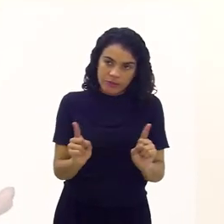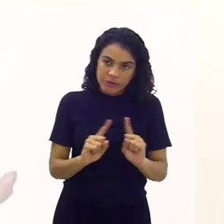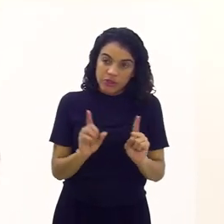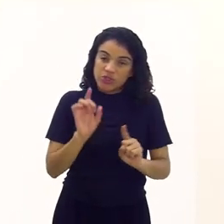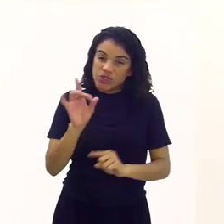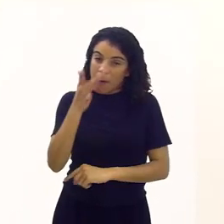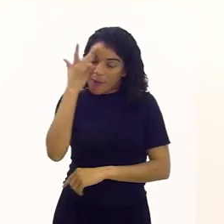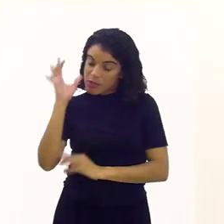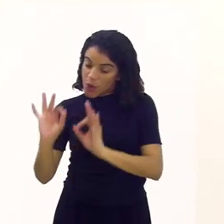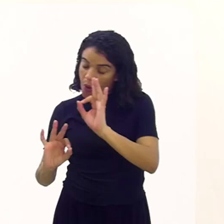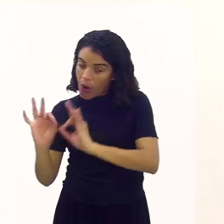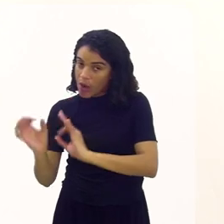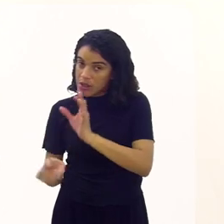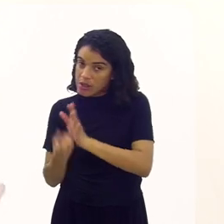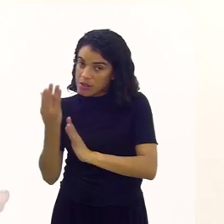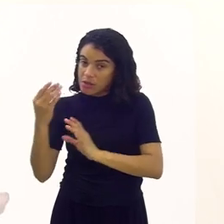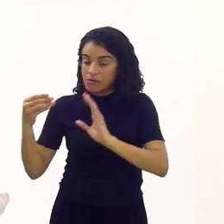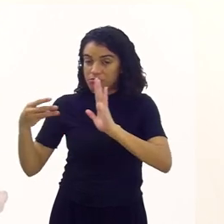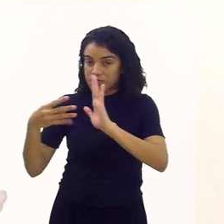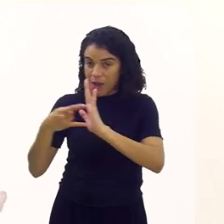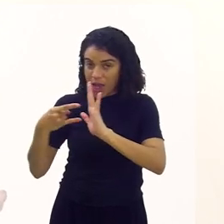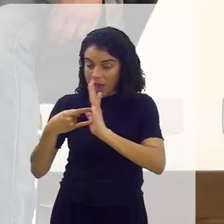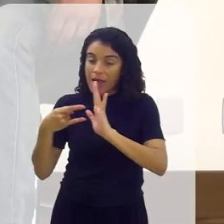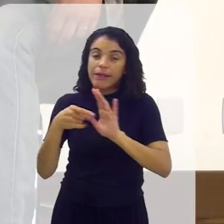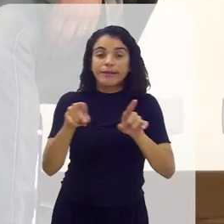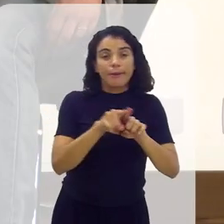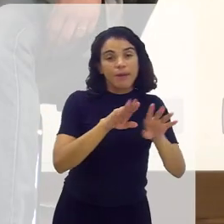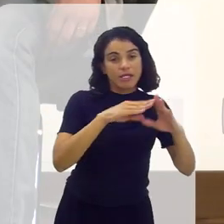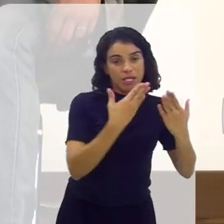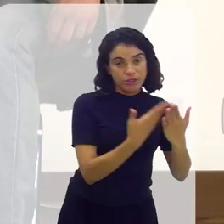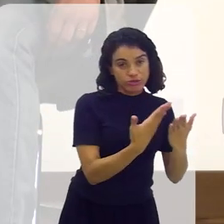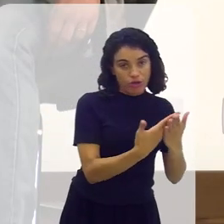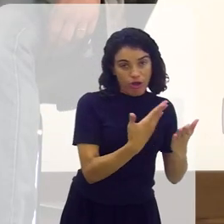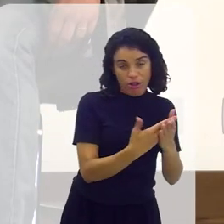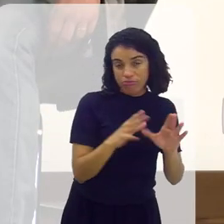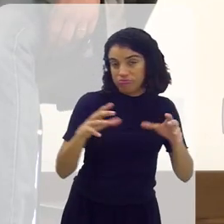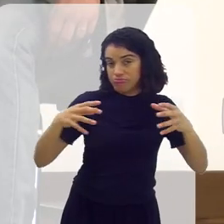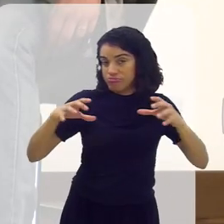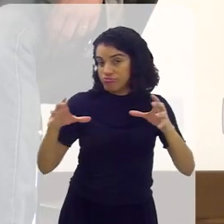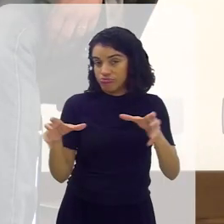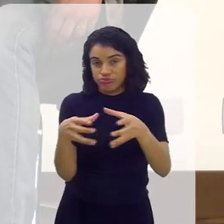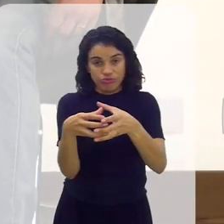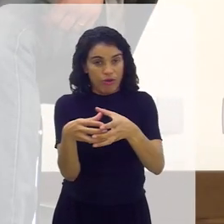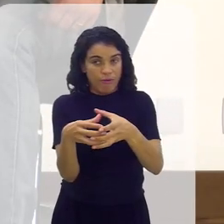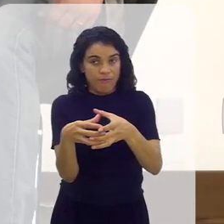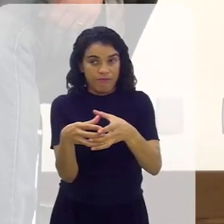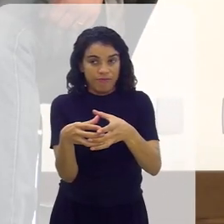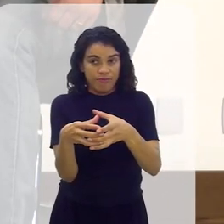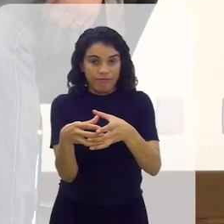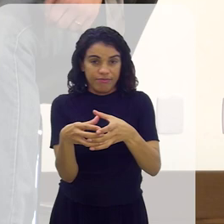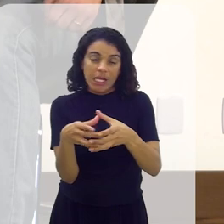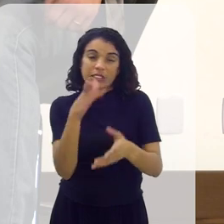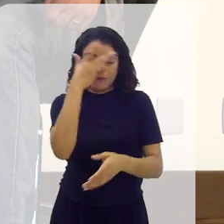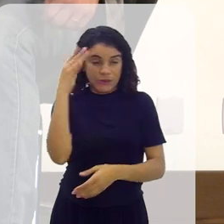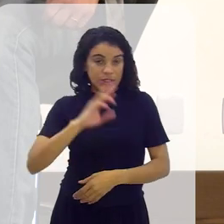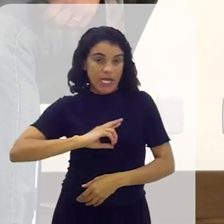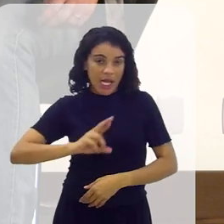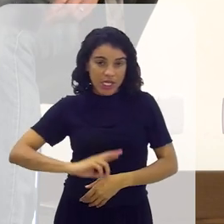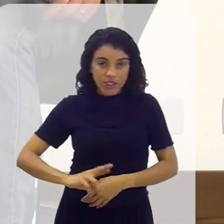só vai estar lá o pessoal que está fazendo e os alunos do colégio. As pessoas que vão estar lá, de certa forma, vão estar aprendendo.